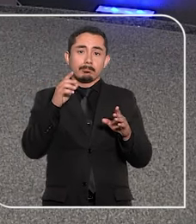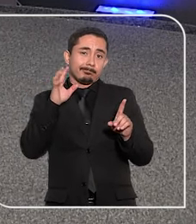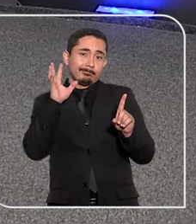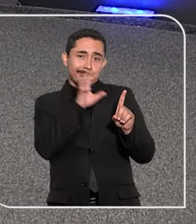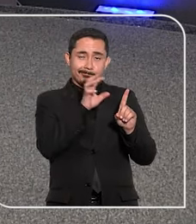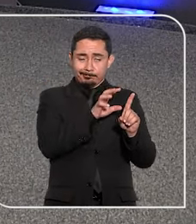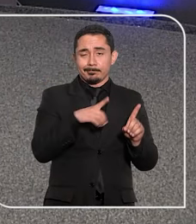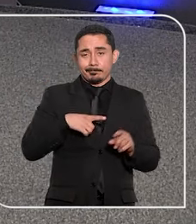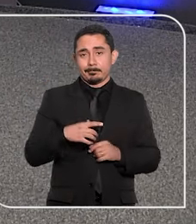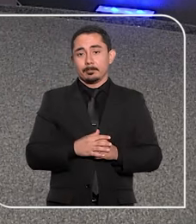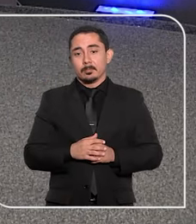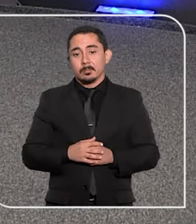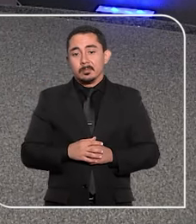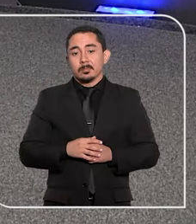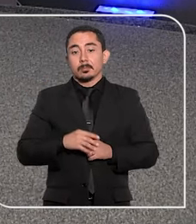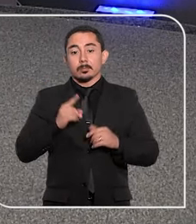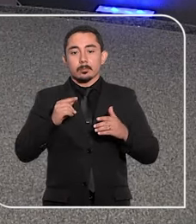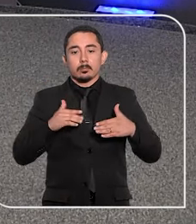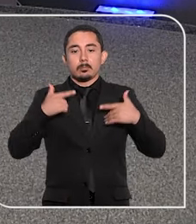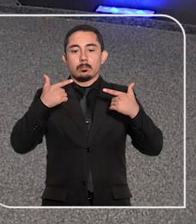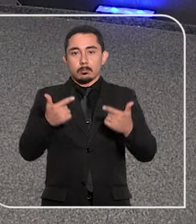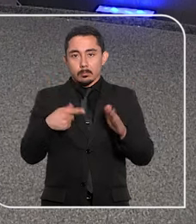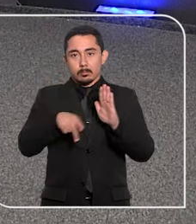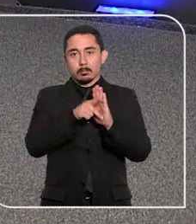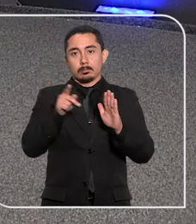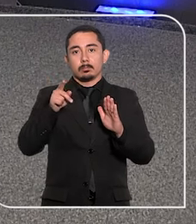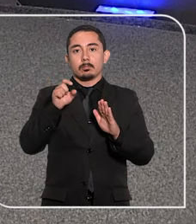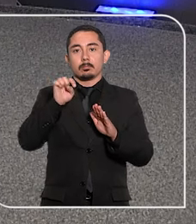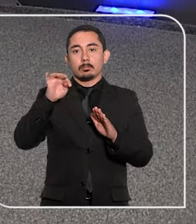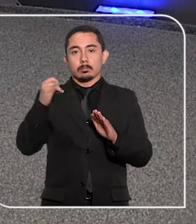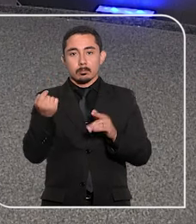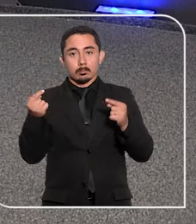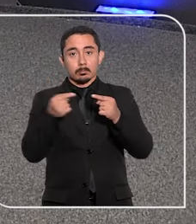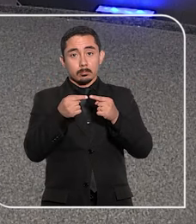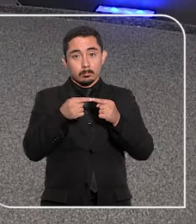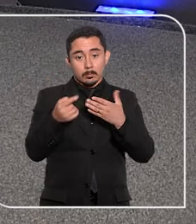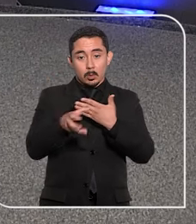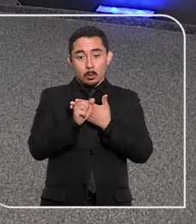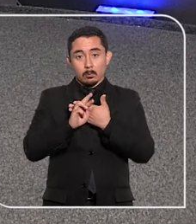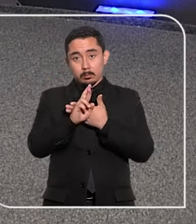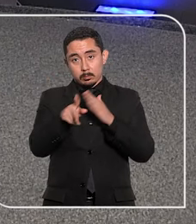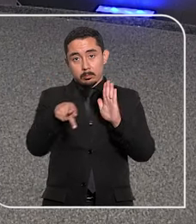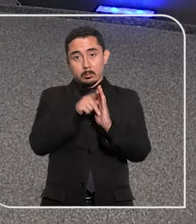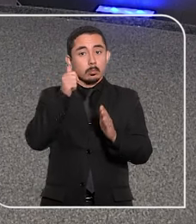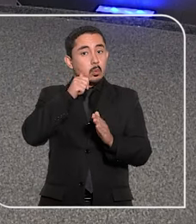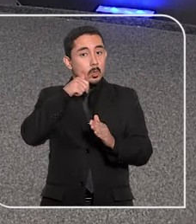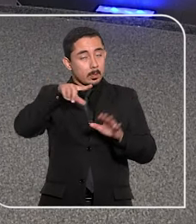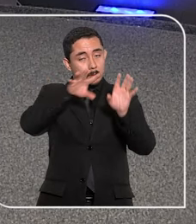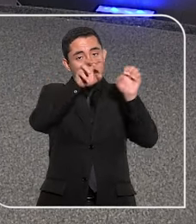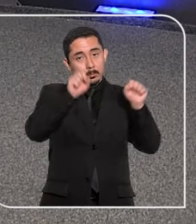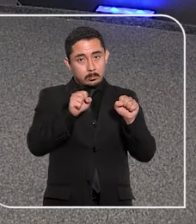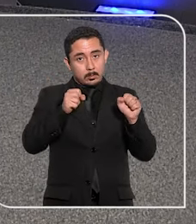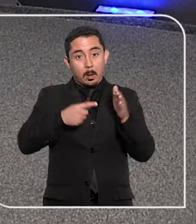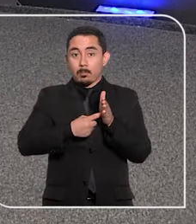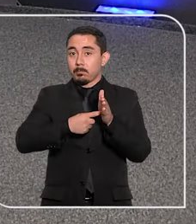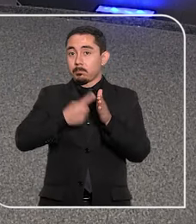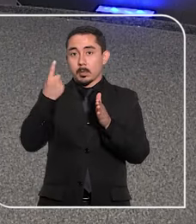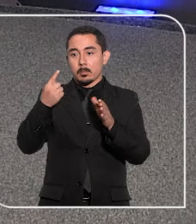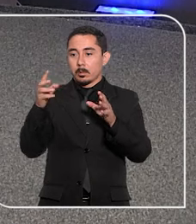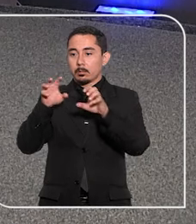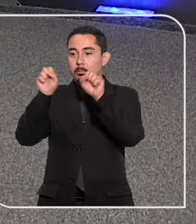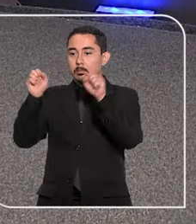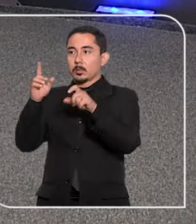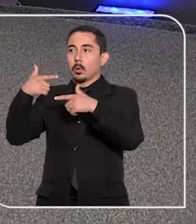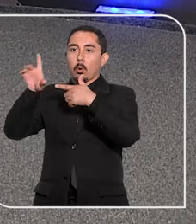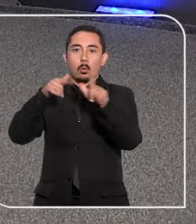Pública. Uma das frentes de atuação do STJ é a ouvidoria das mulheres da corte, a primeira do tipo entre os